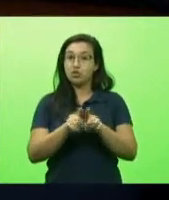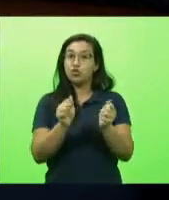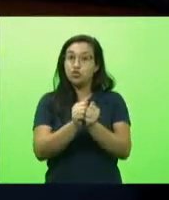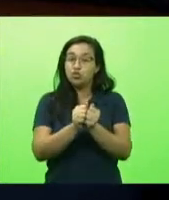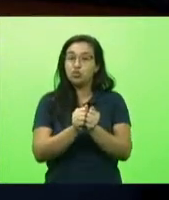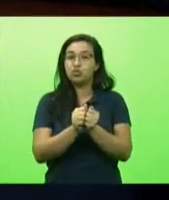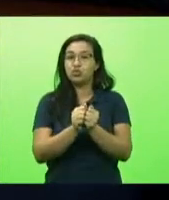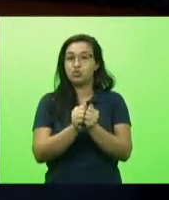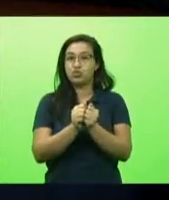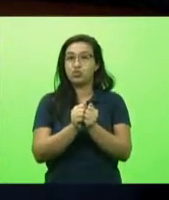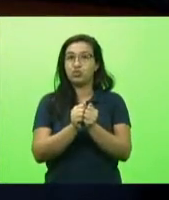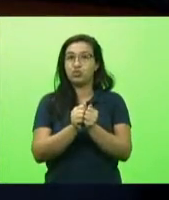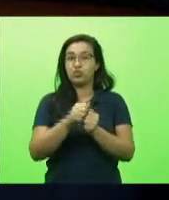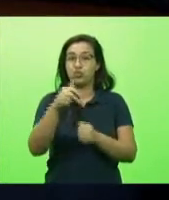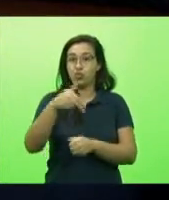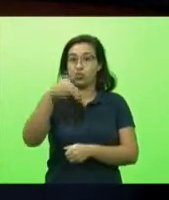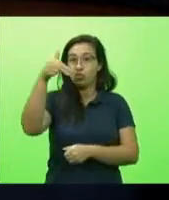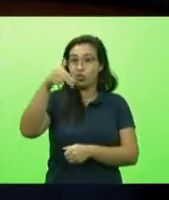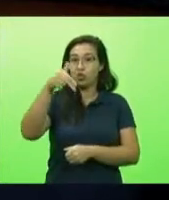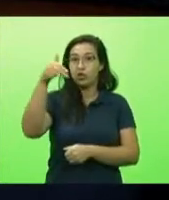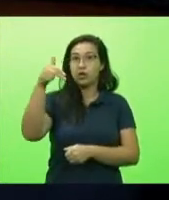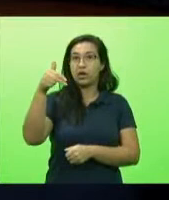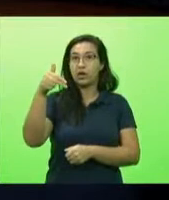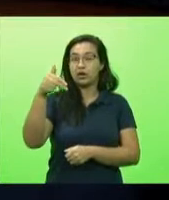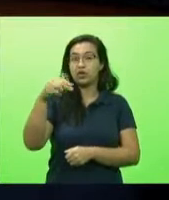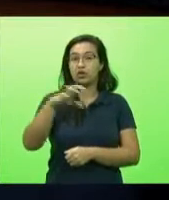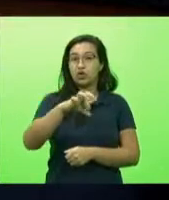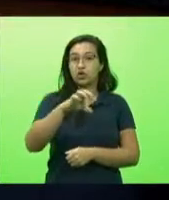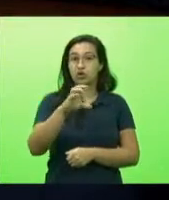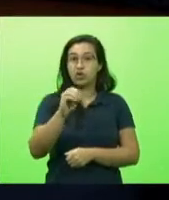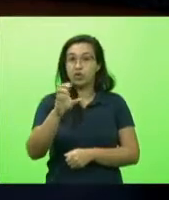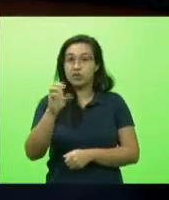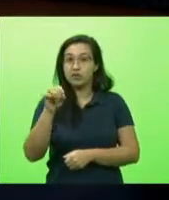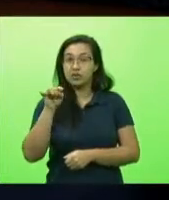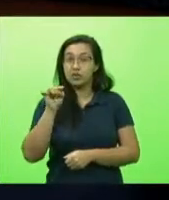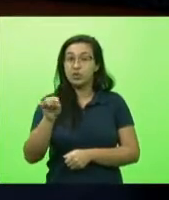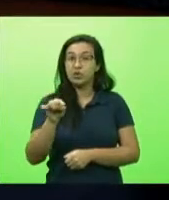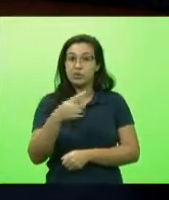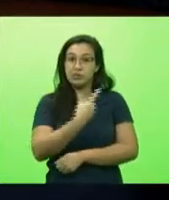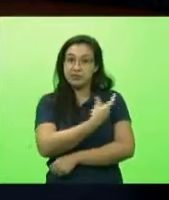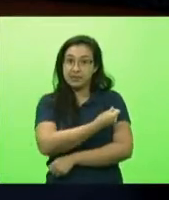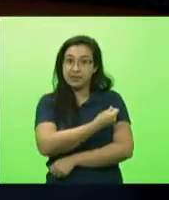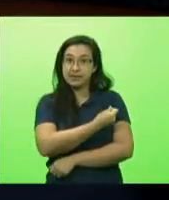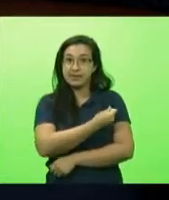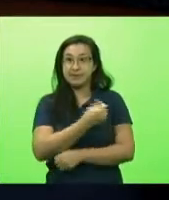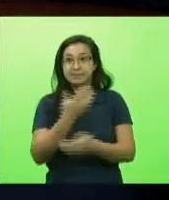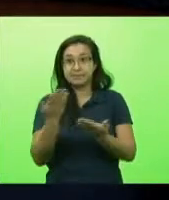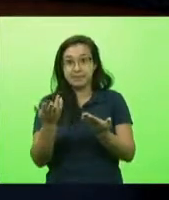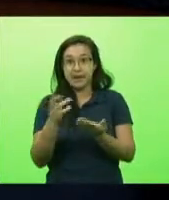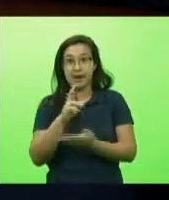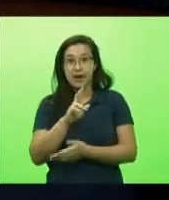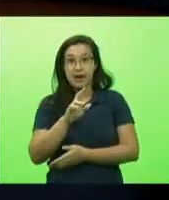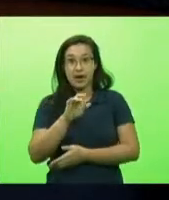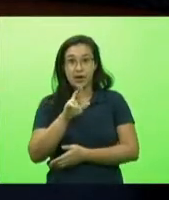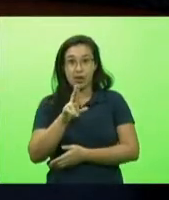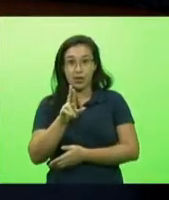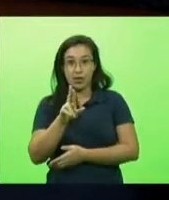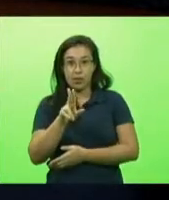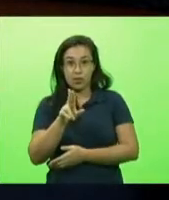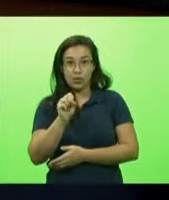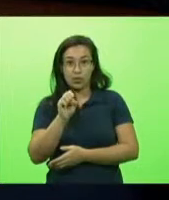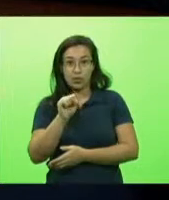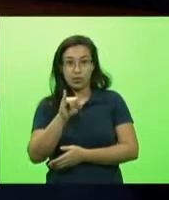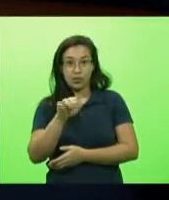de doses da vacina Sputnik da Rússia e agora recentemente o governador Ibanez do Distrito